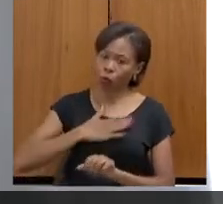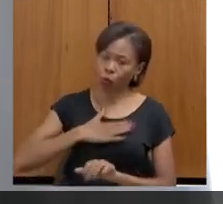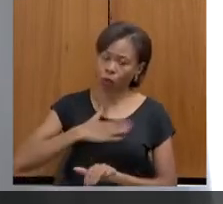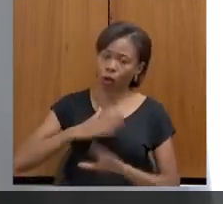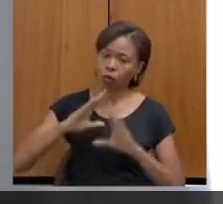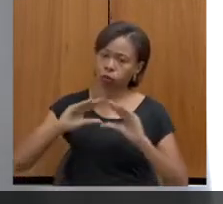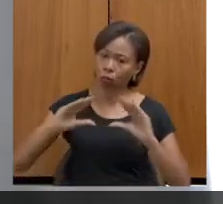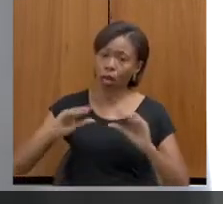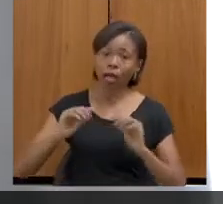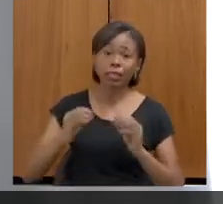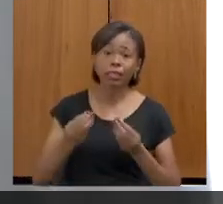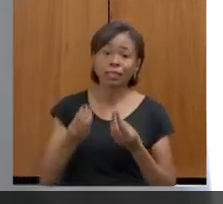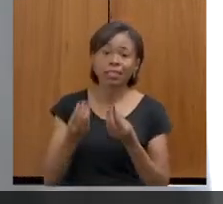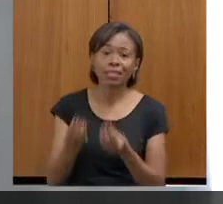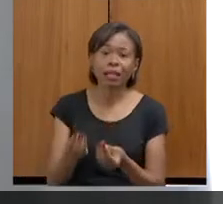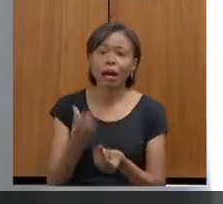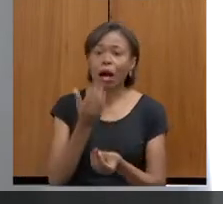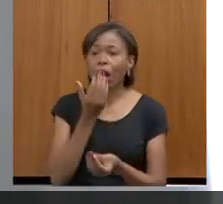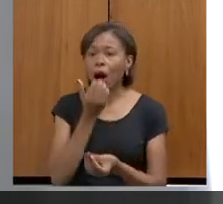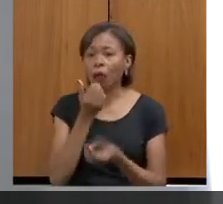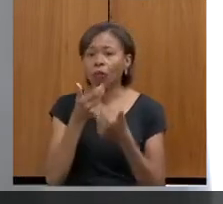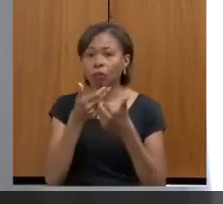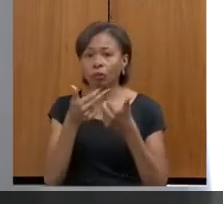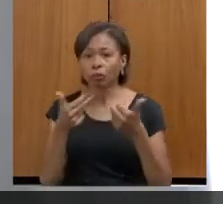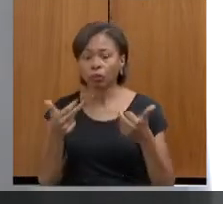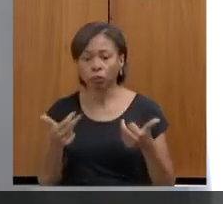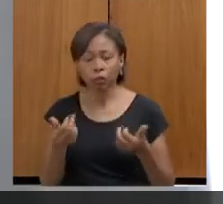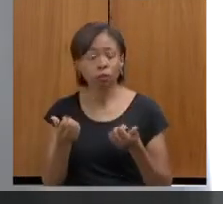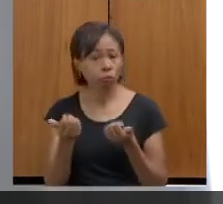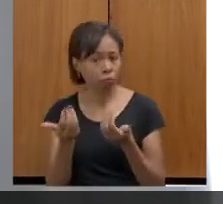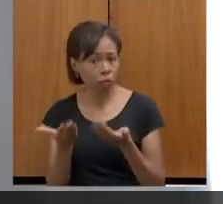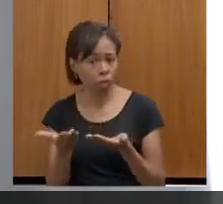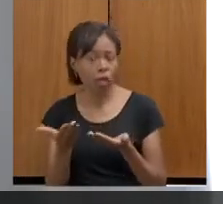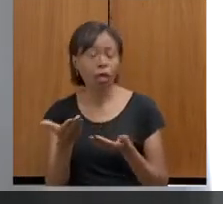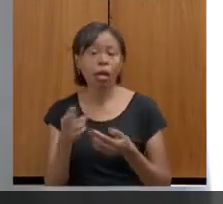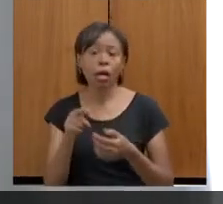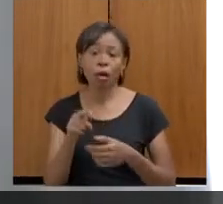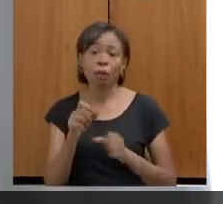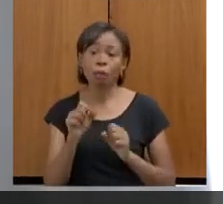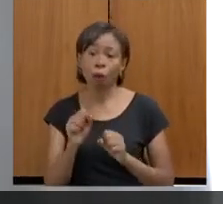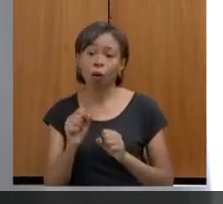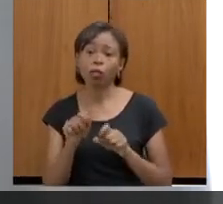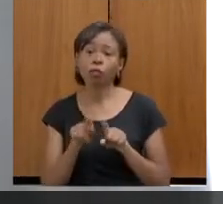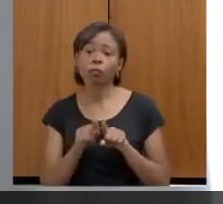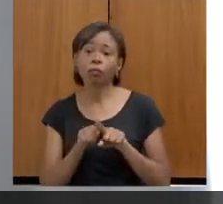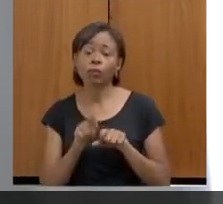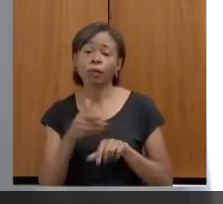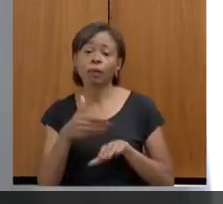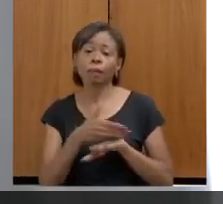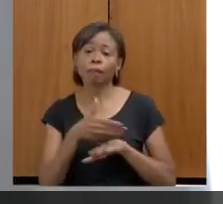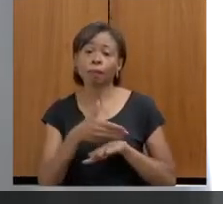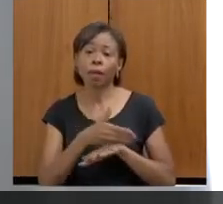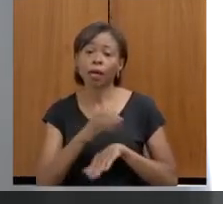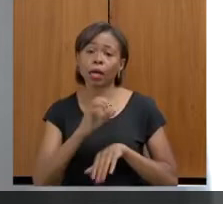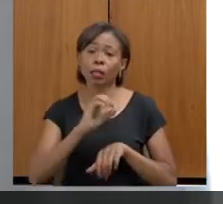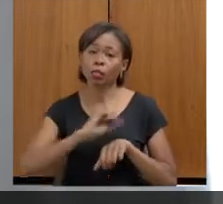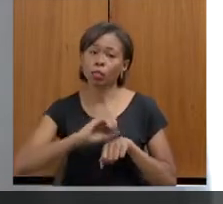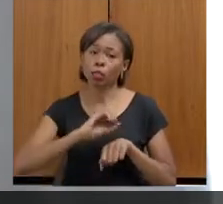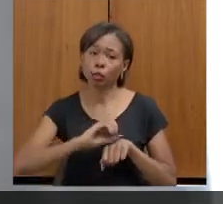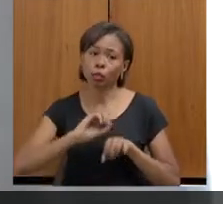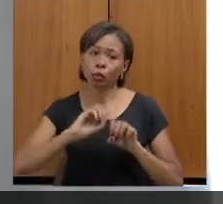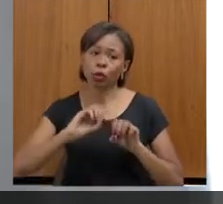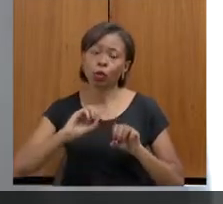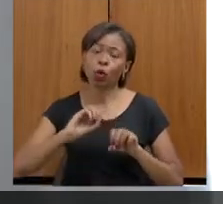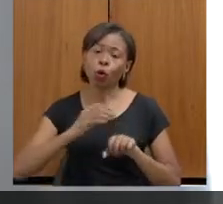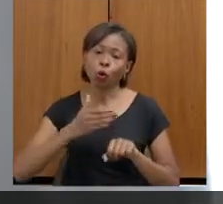ali alimentação, se ela durante aquele tempo pode ter acesso a workshops que são os que são oferecidos, como eu